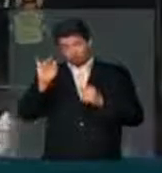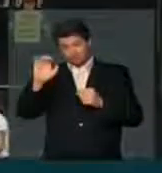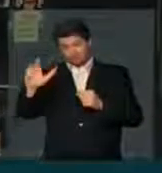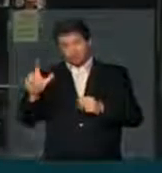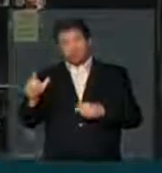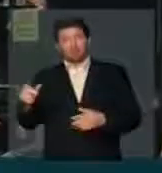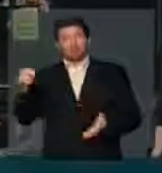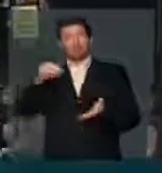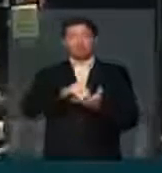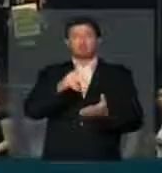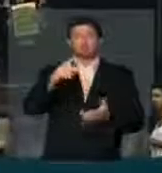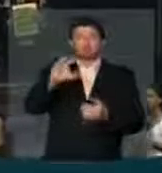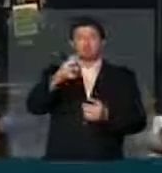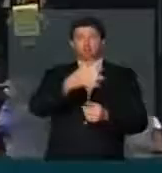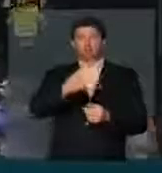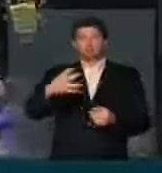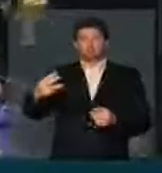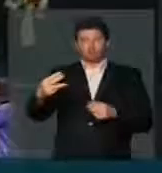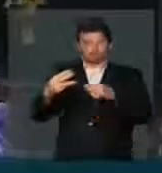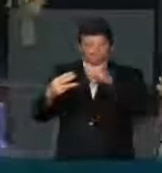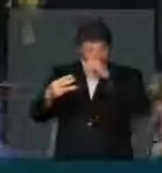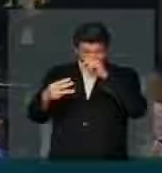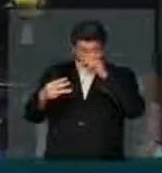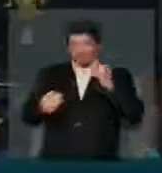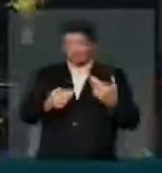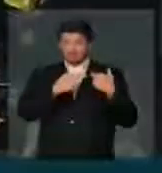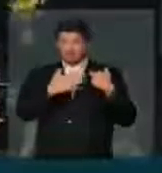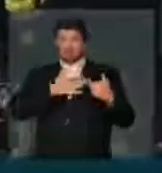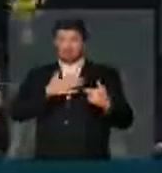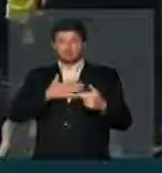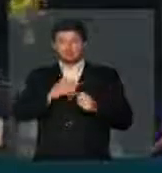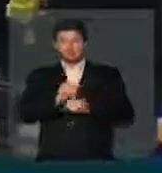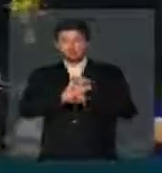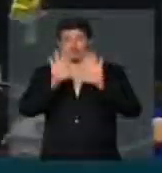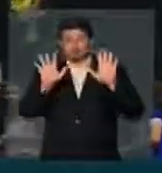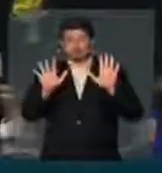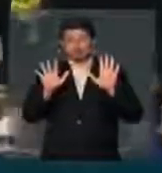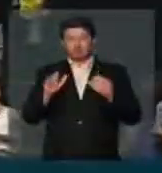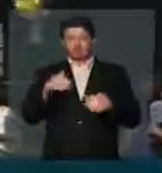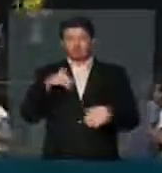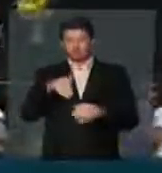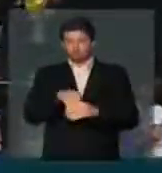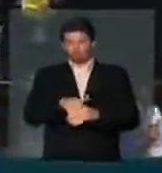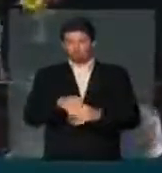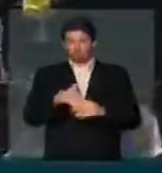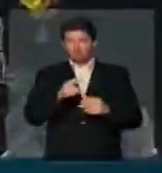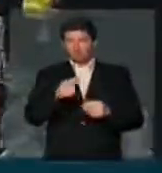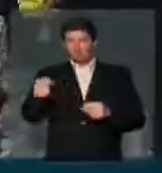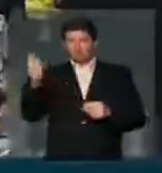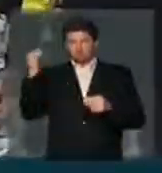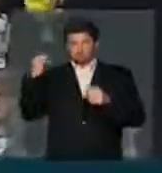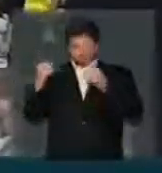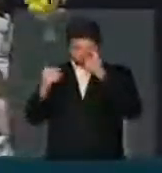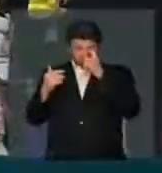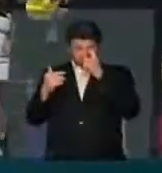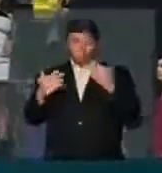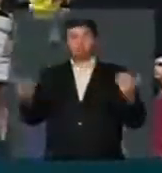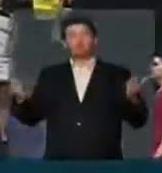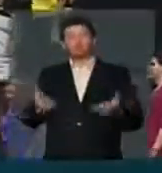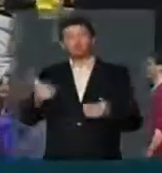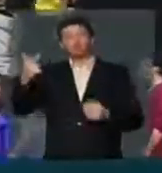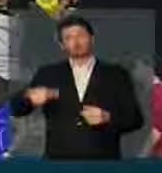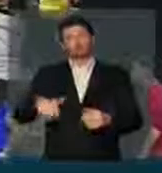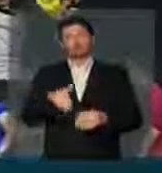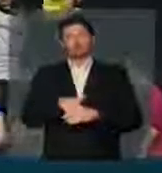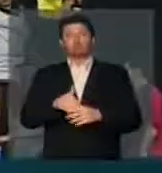nessa PEC 443. Esse é o meu papel de transparência. Votei semana passada e vou votar